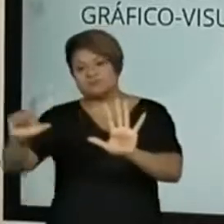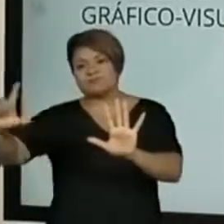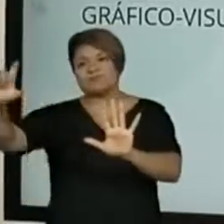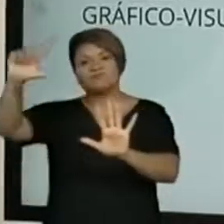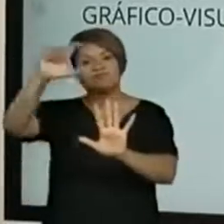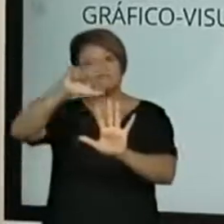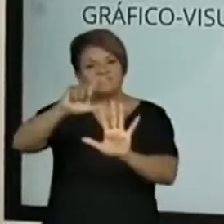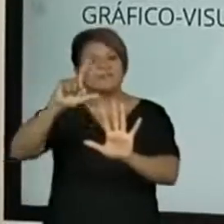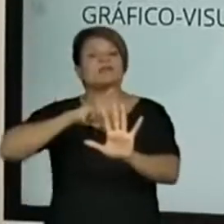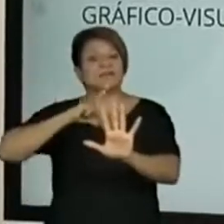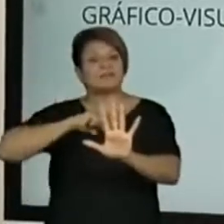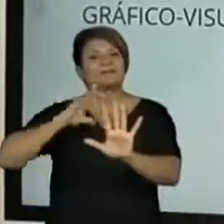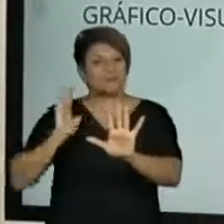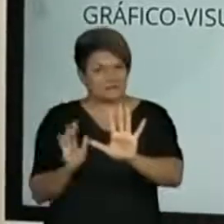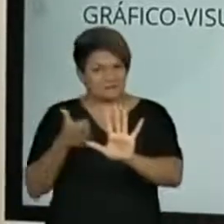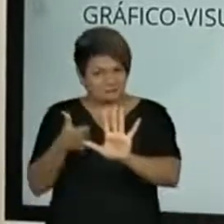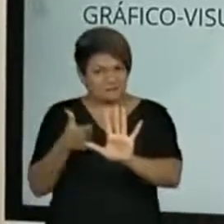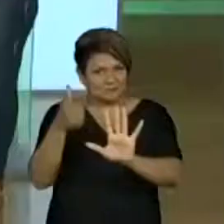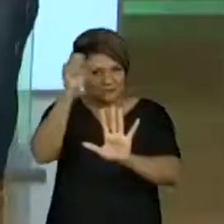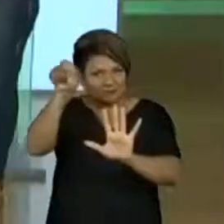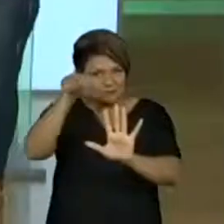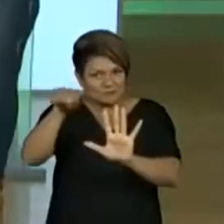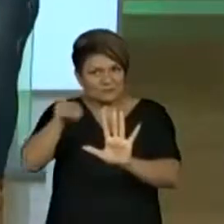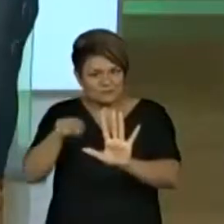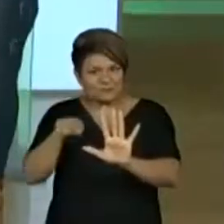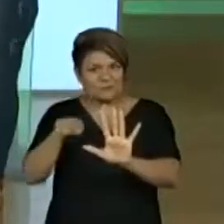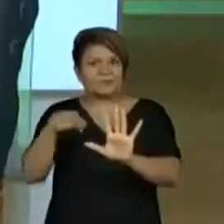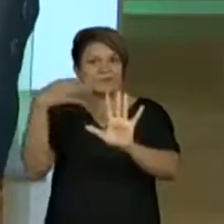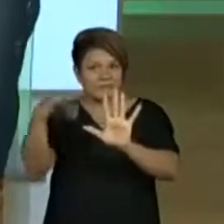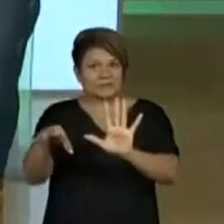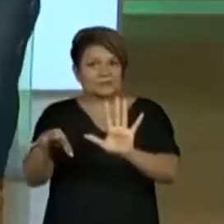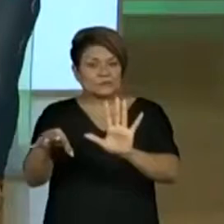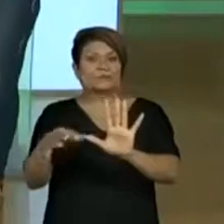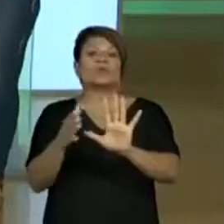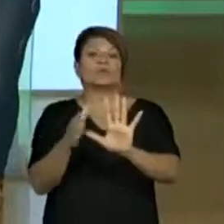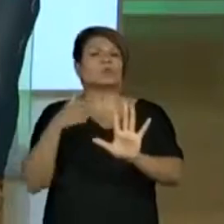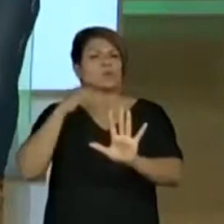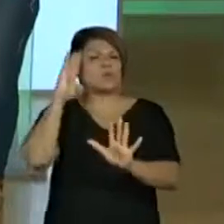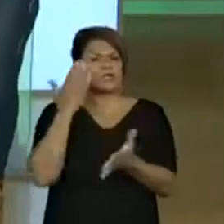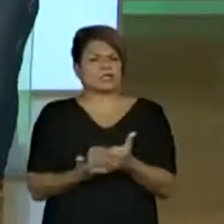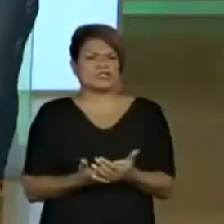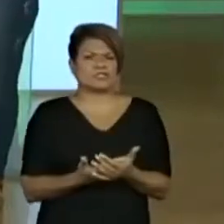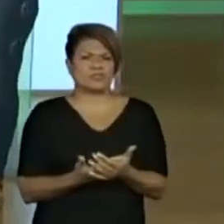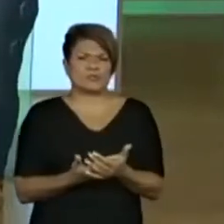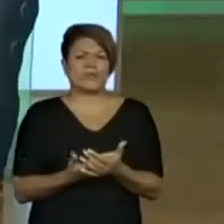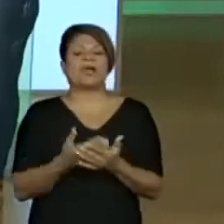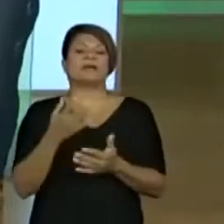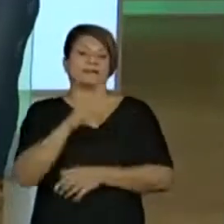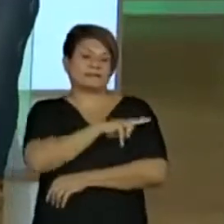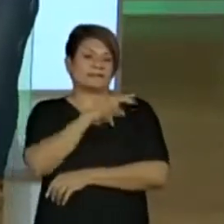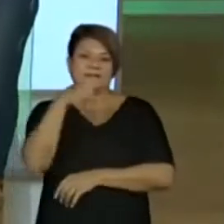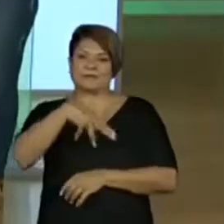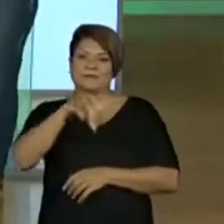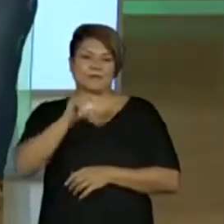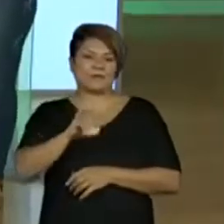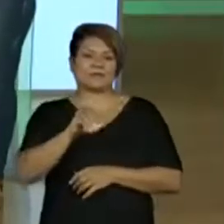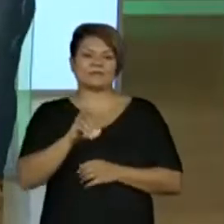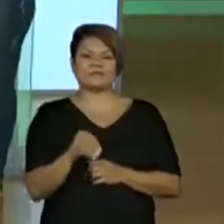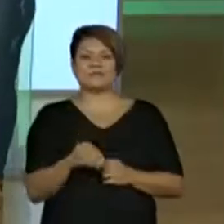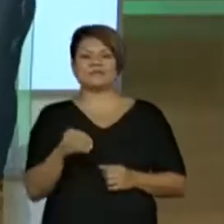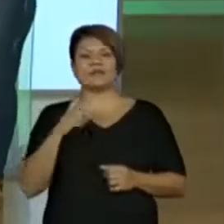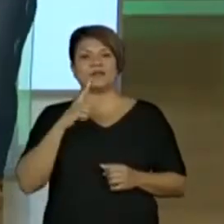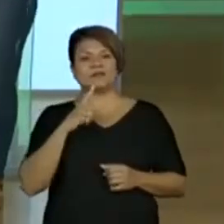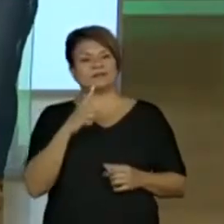esse cartunista quer passar para a gente. Certo, professora Eliane? E eu acredito que a turminha do segundo ano também curta bastante